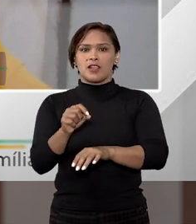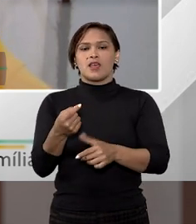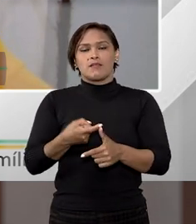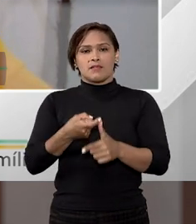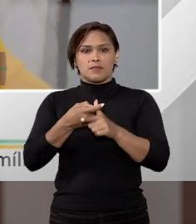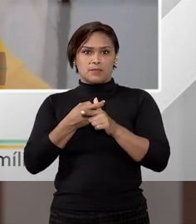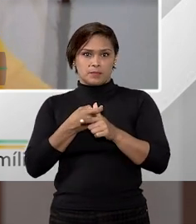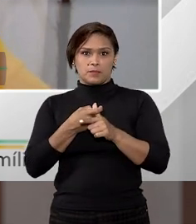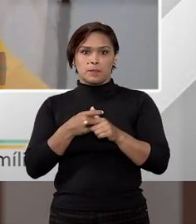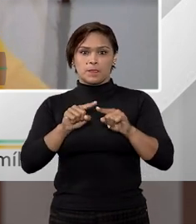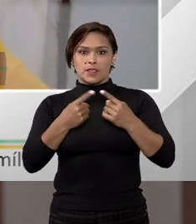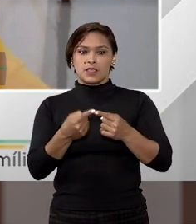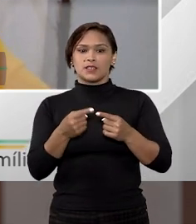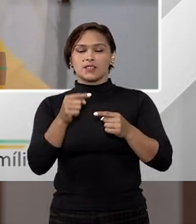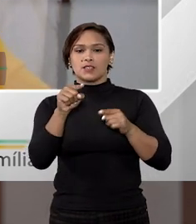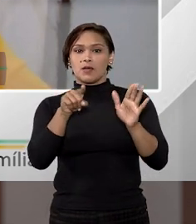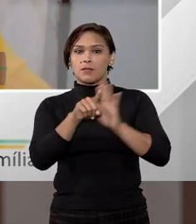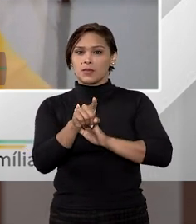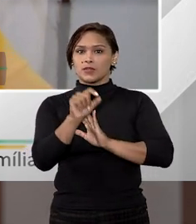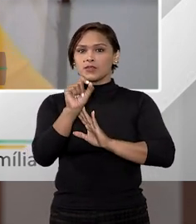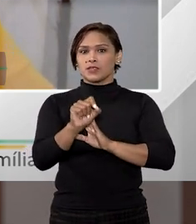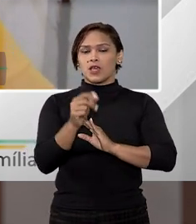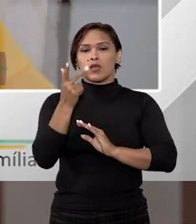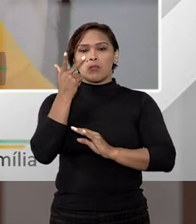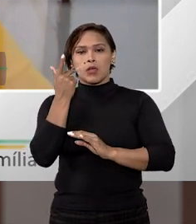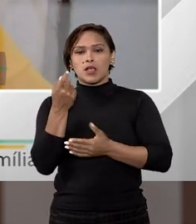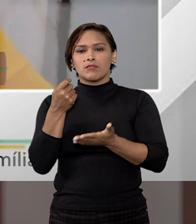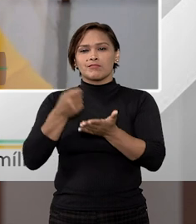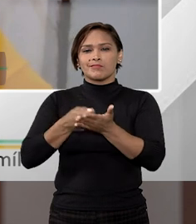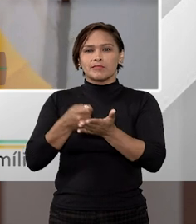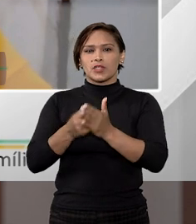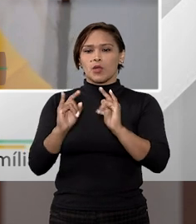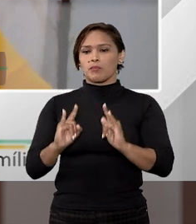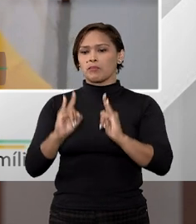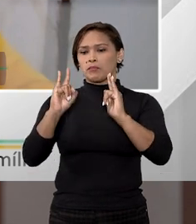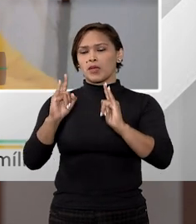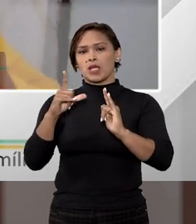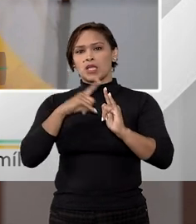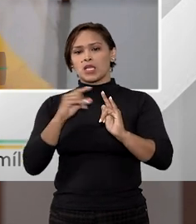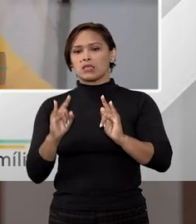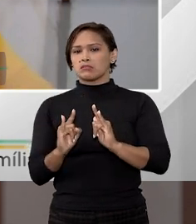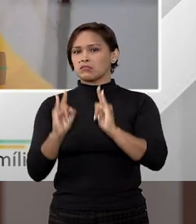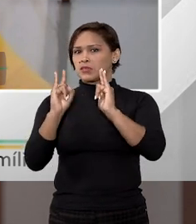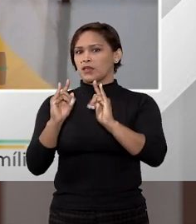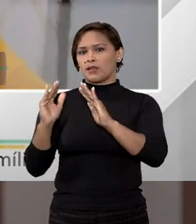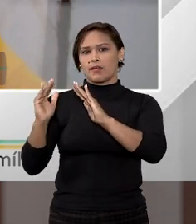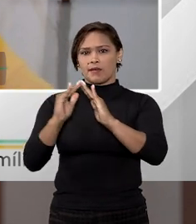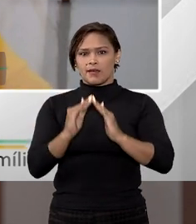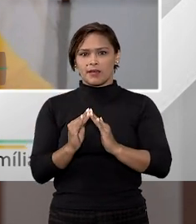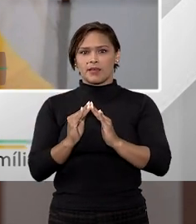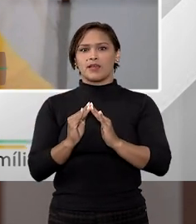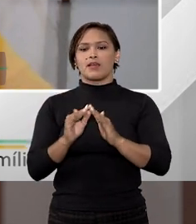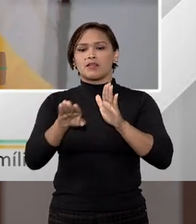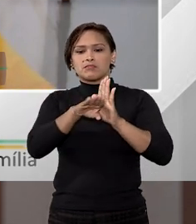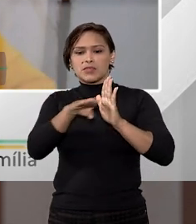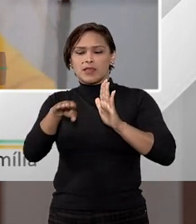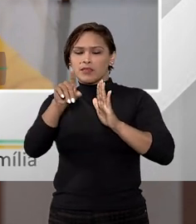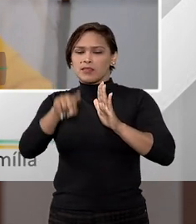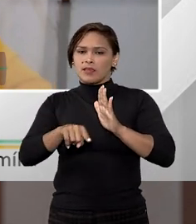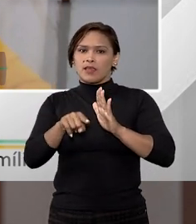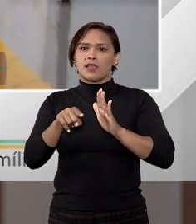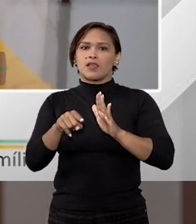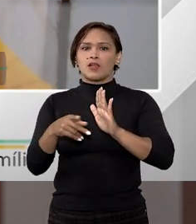penhorável. Então, a grande questão é, normalmente, quando você compra um imóvel, um sobrado, uma casa-terra,